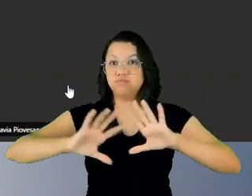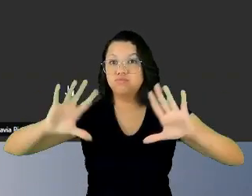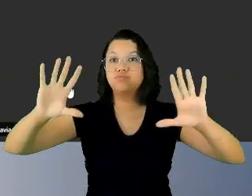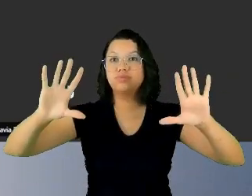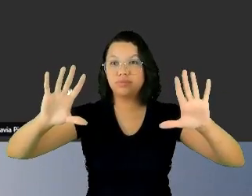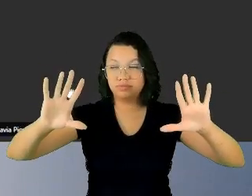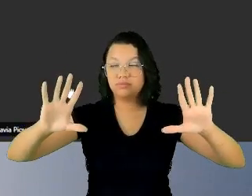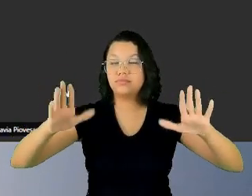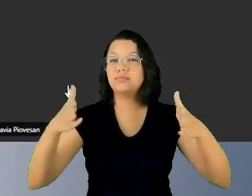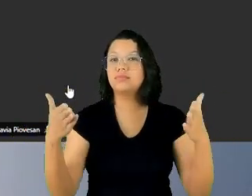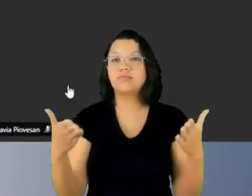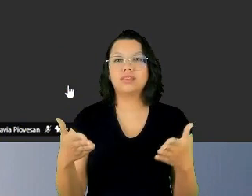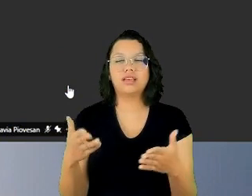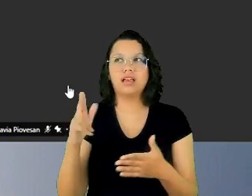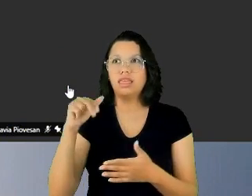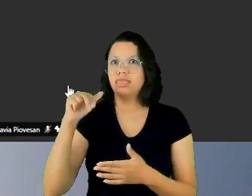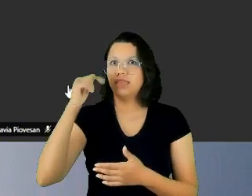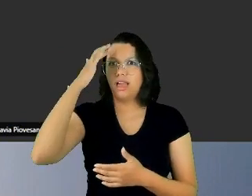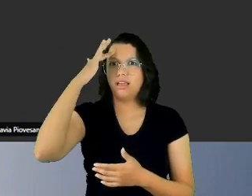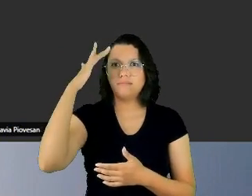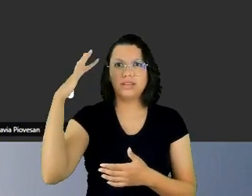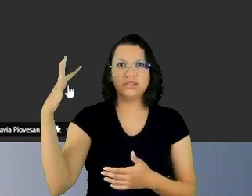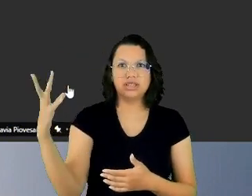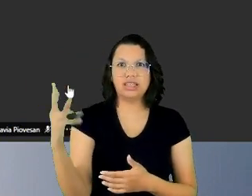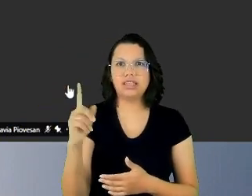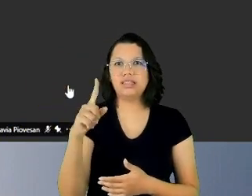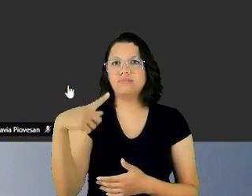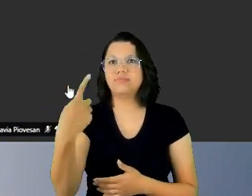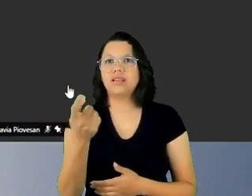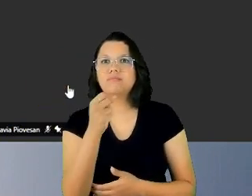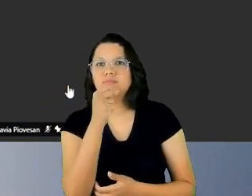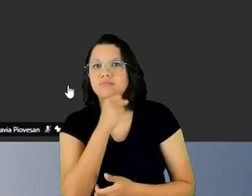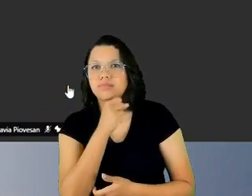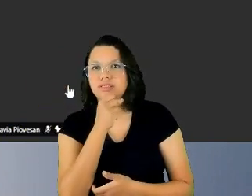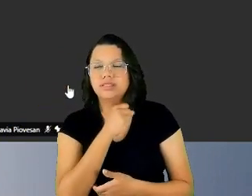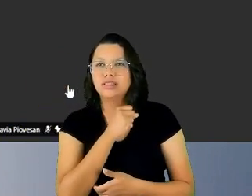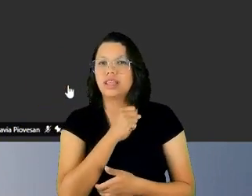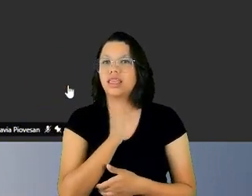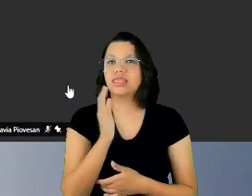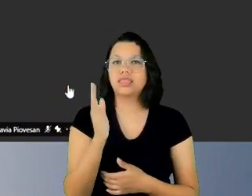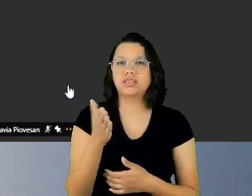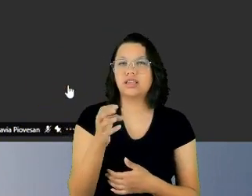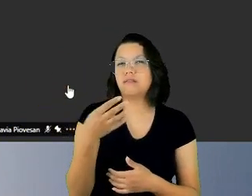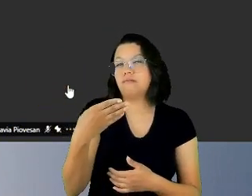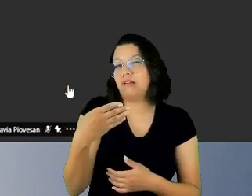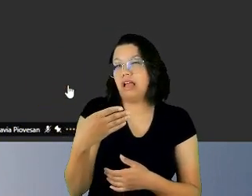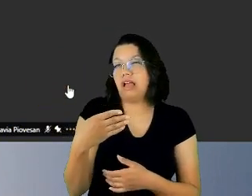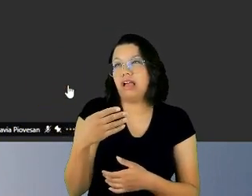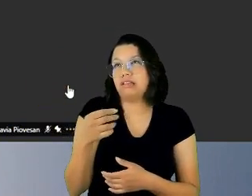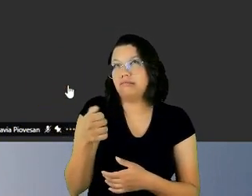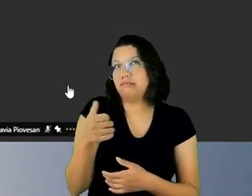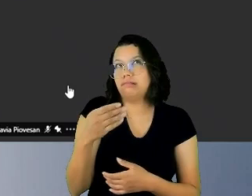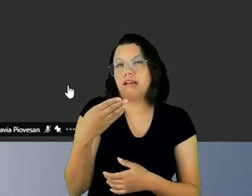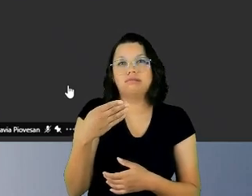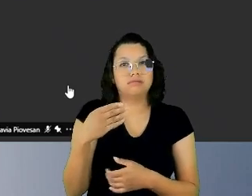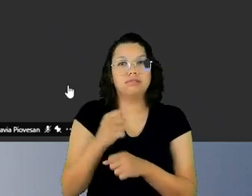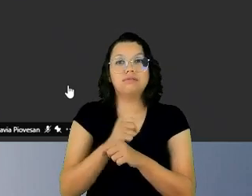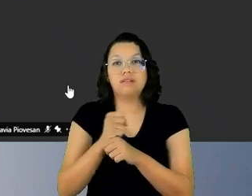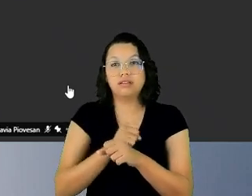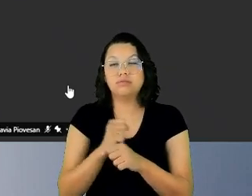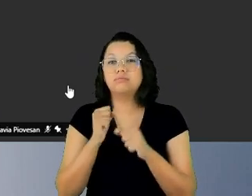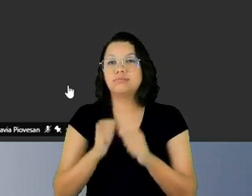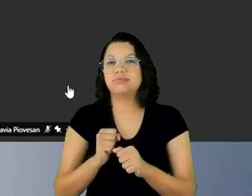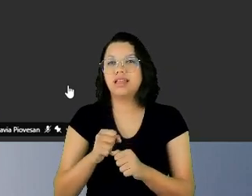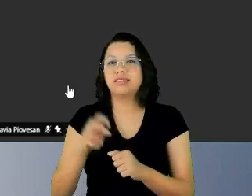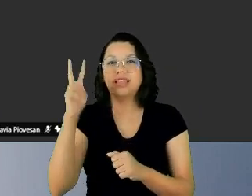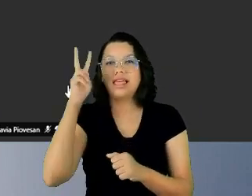aposentada já há quase quatro anos pudesse ter sido lembrada pelo Tribunal Regional Federal